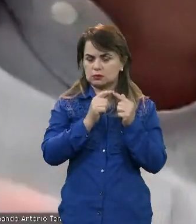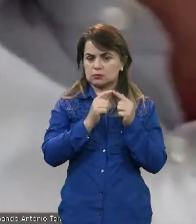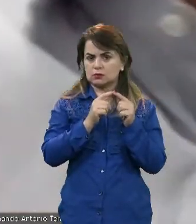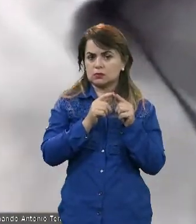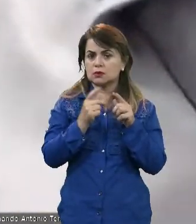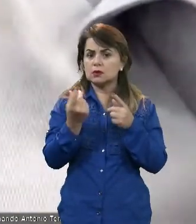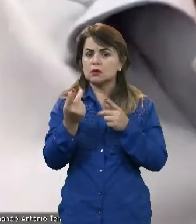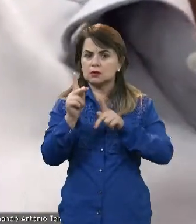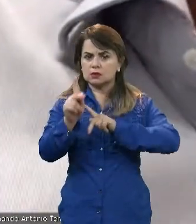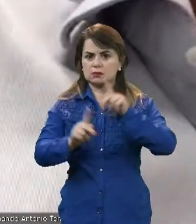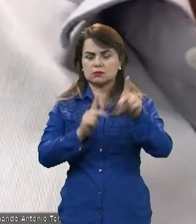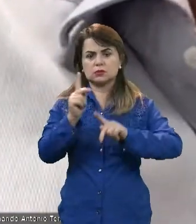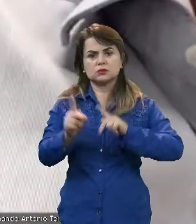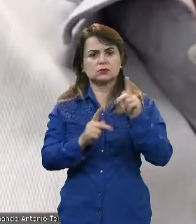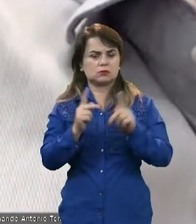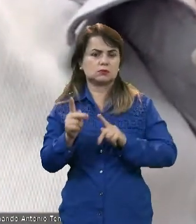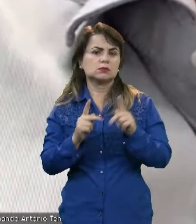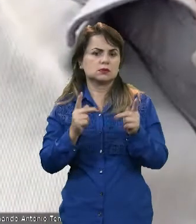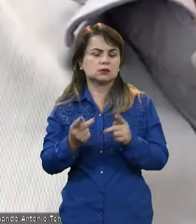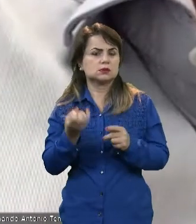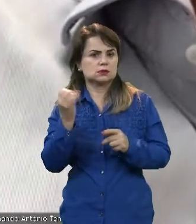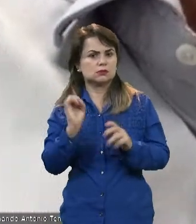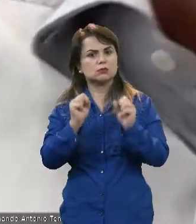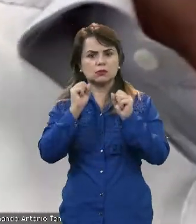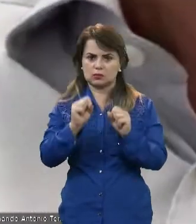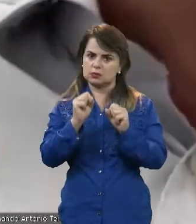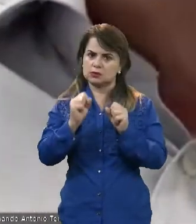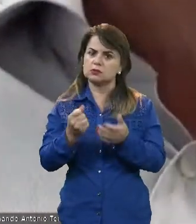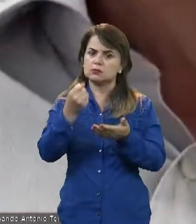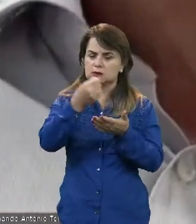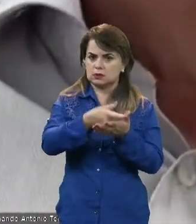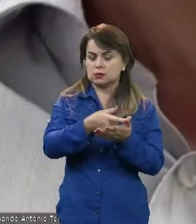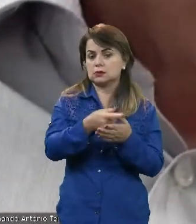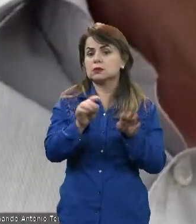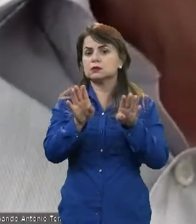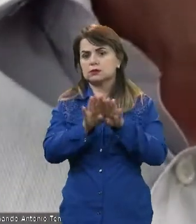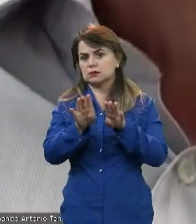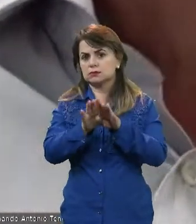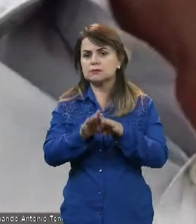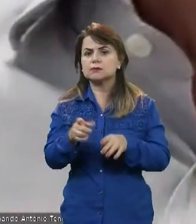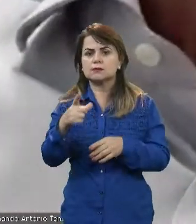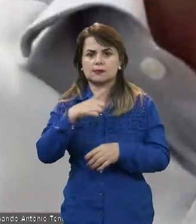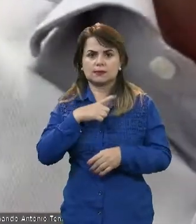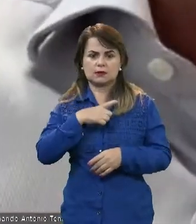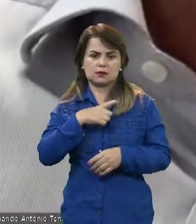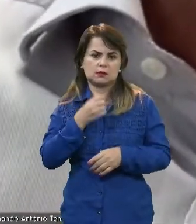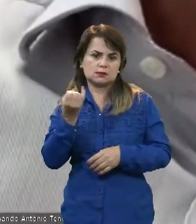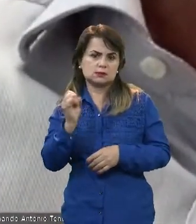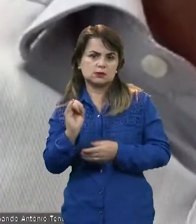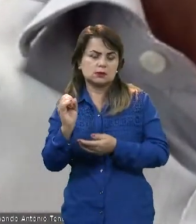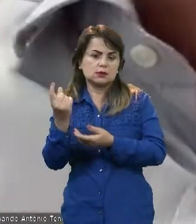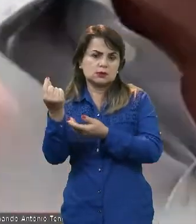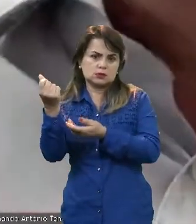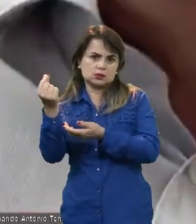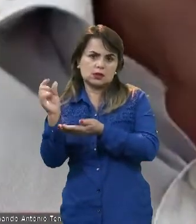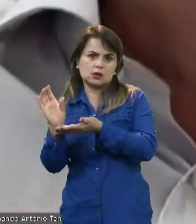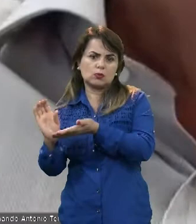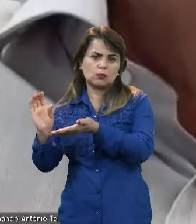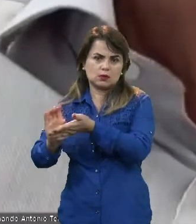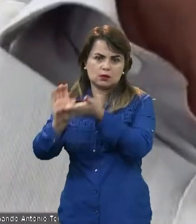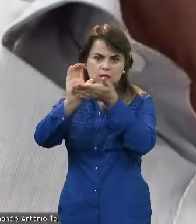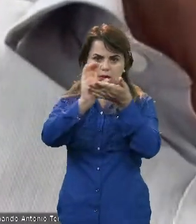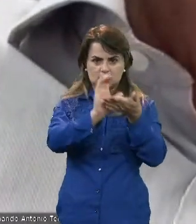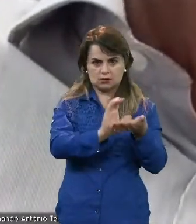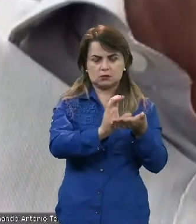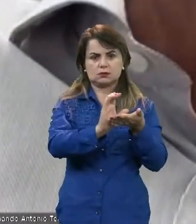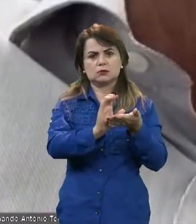lado, nós também sabemos que tem uma cunha fiscal em qualquer tipo de aplicação. qualquer crédito